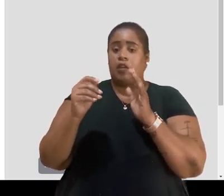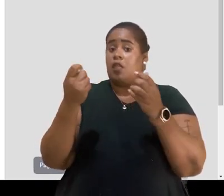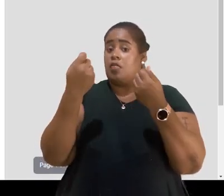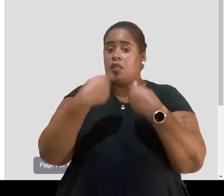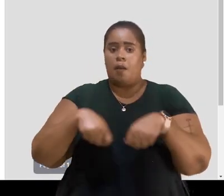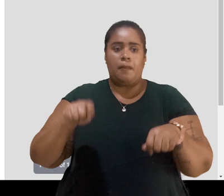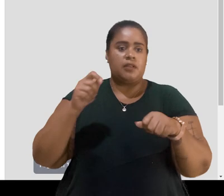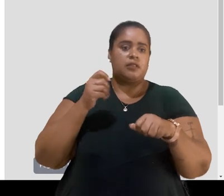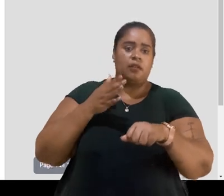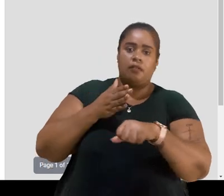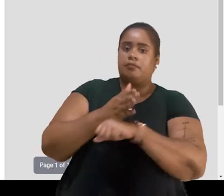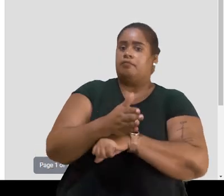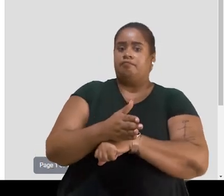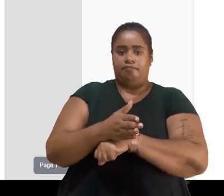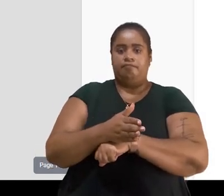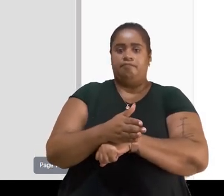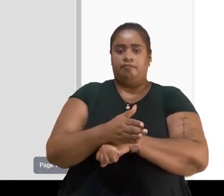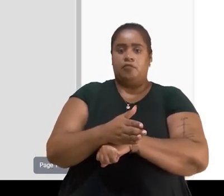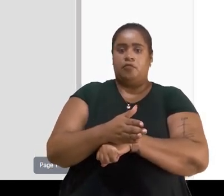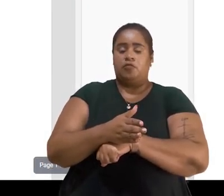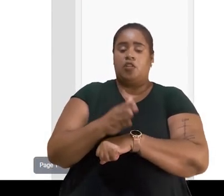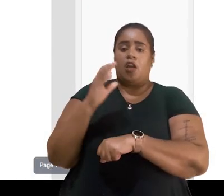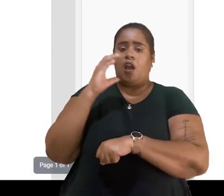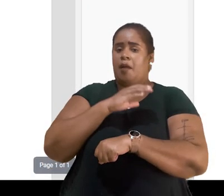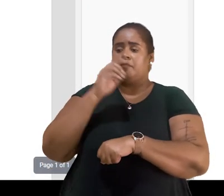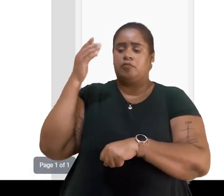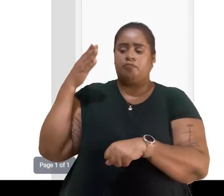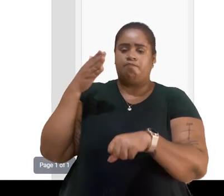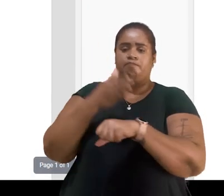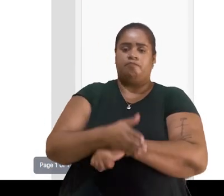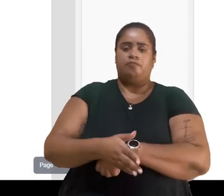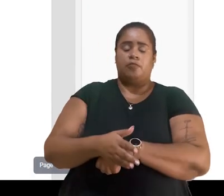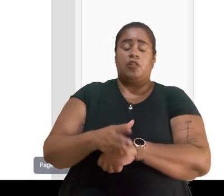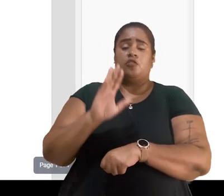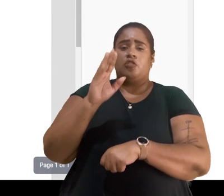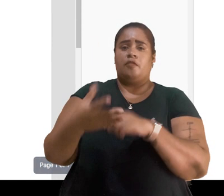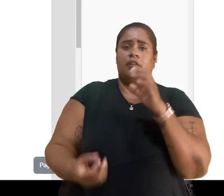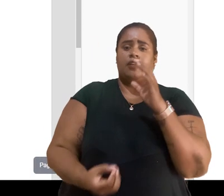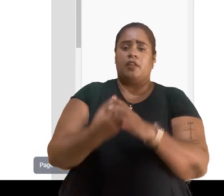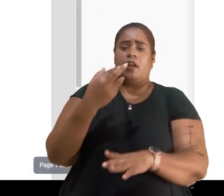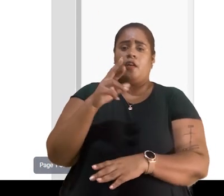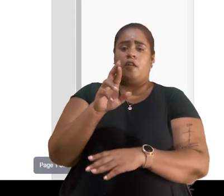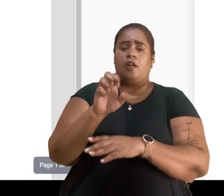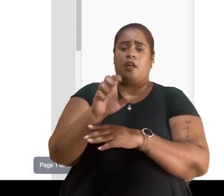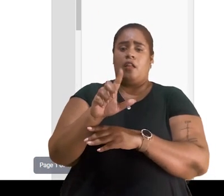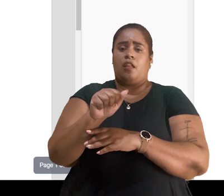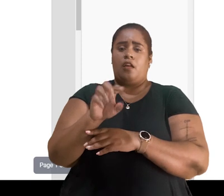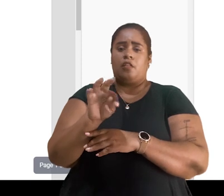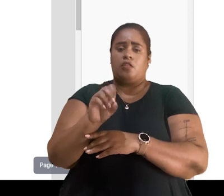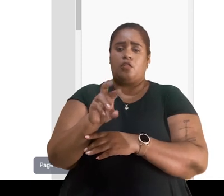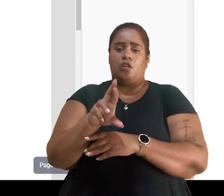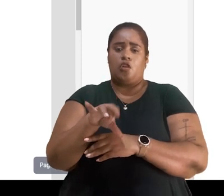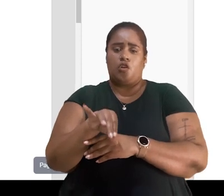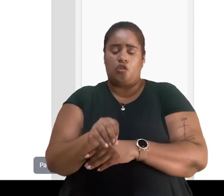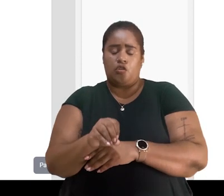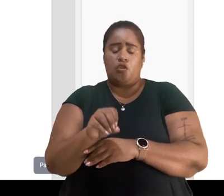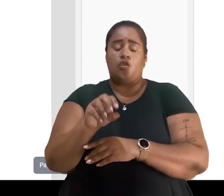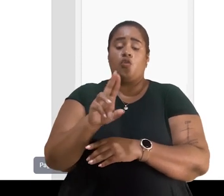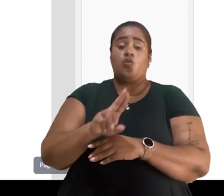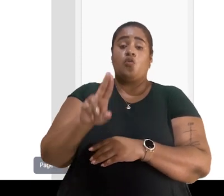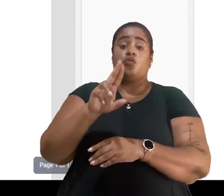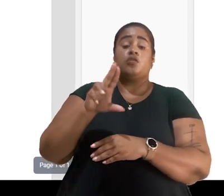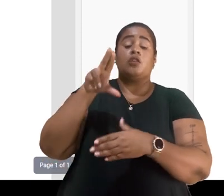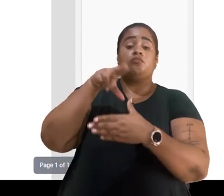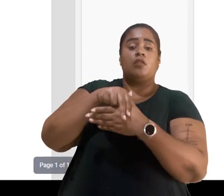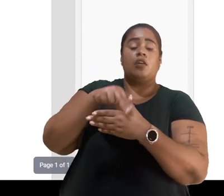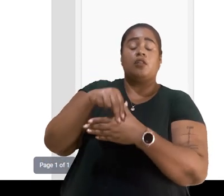similaridade. Não é necessário fazer login, automaticamente você tem o acesso. O vai gerar o relatório